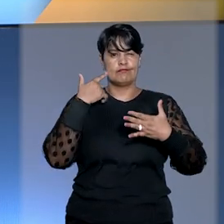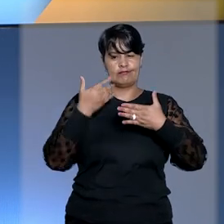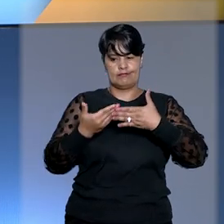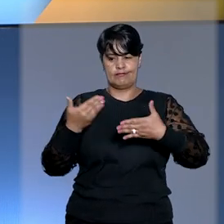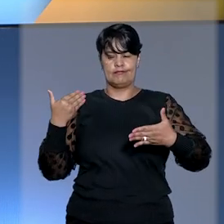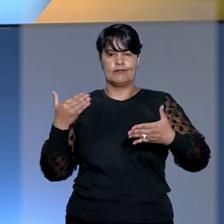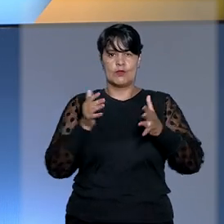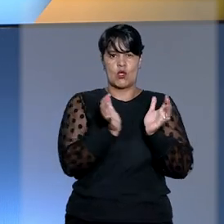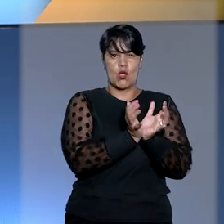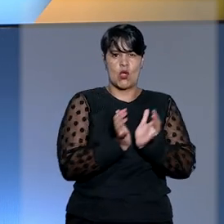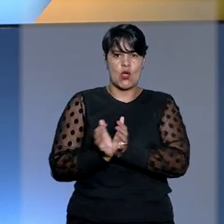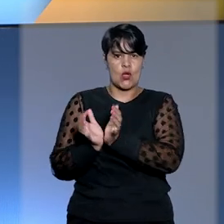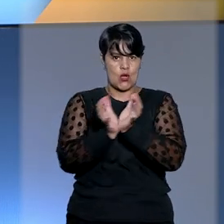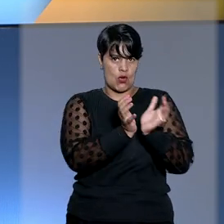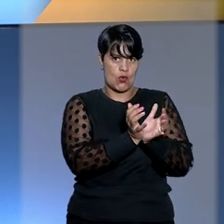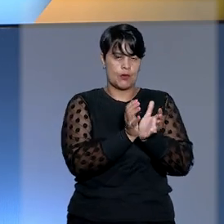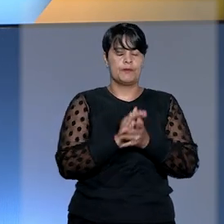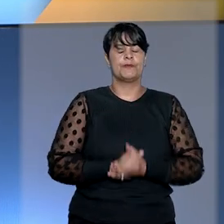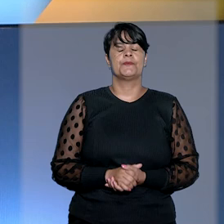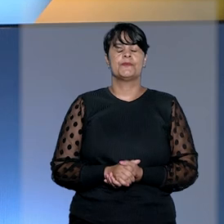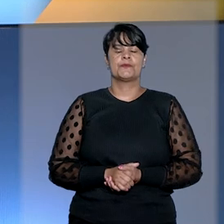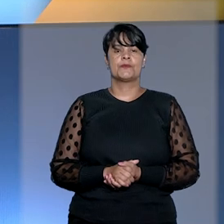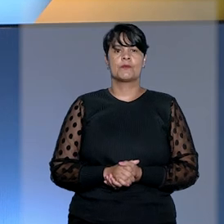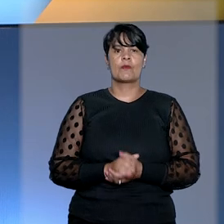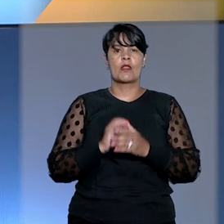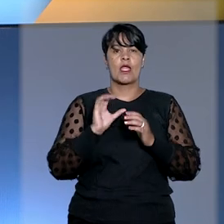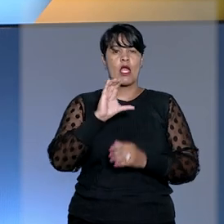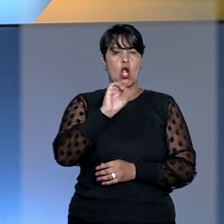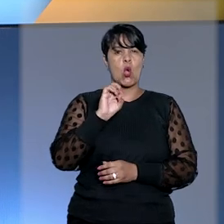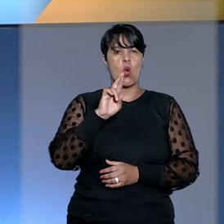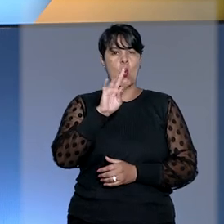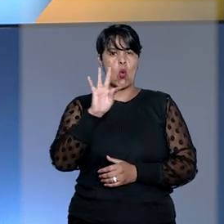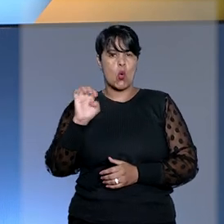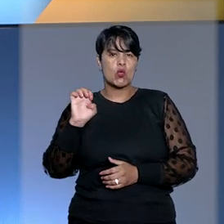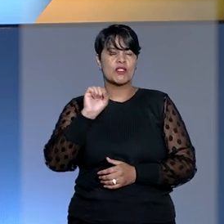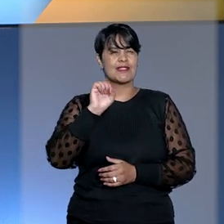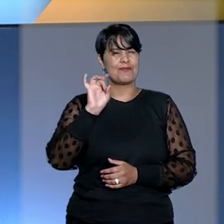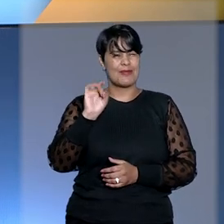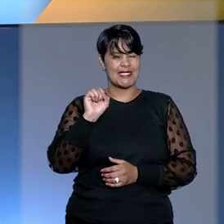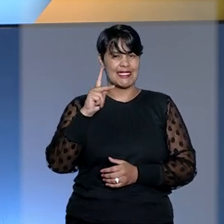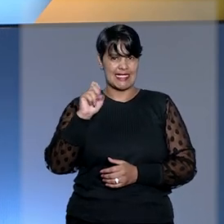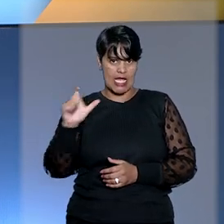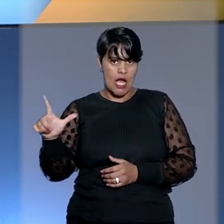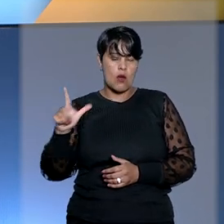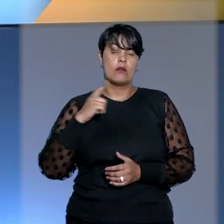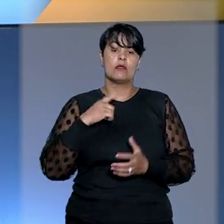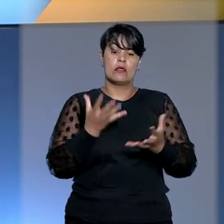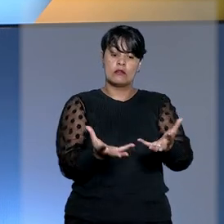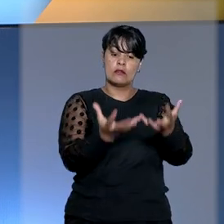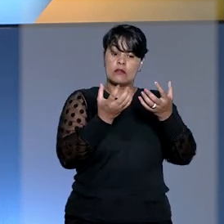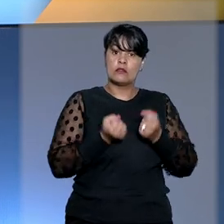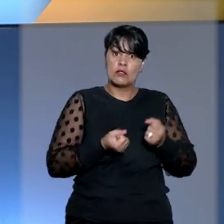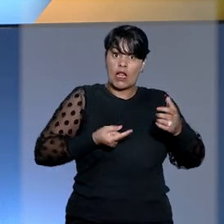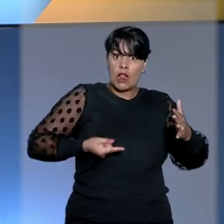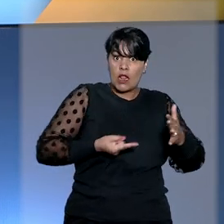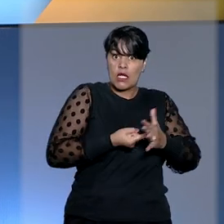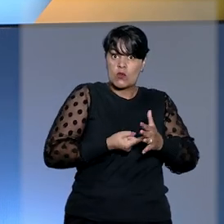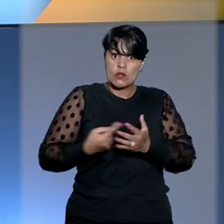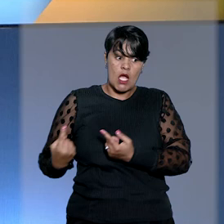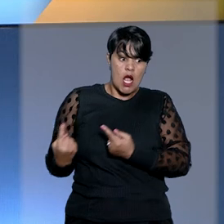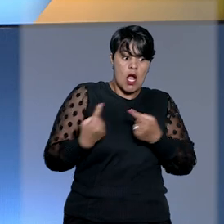colegiados do STJ. Na Corte Especial, foi iniciada a análise do recebimento de denúncia contra